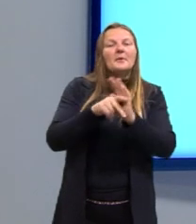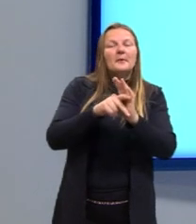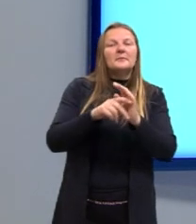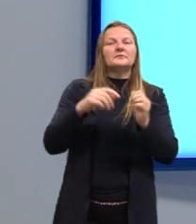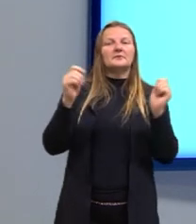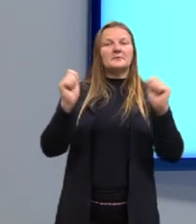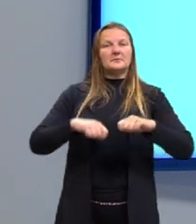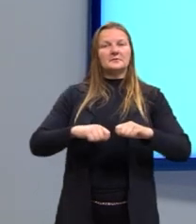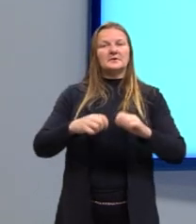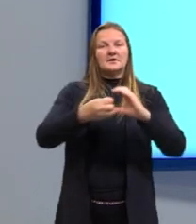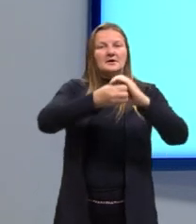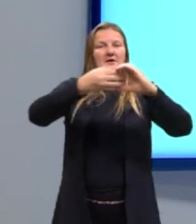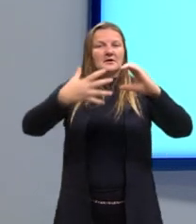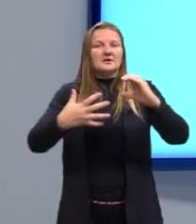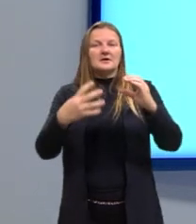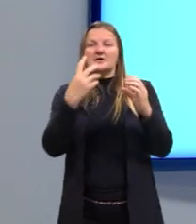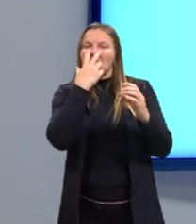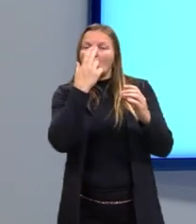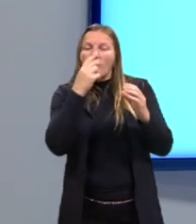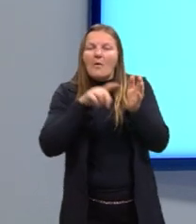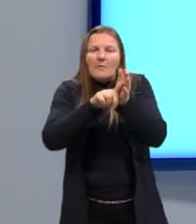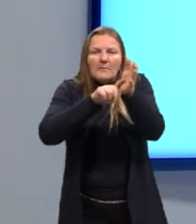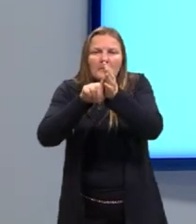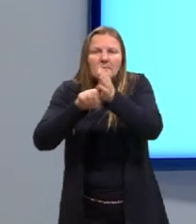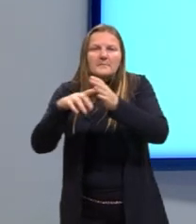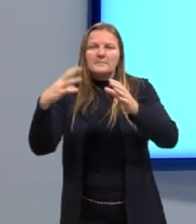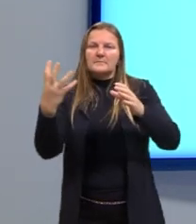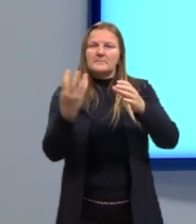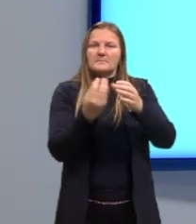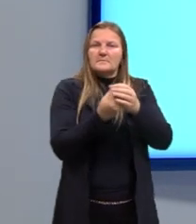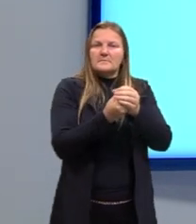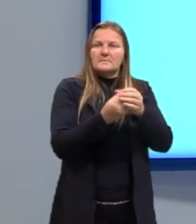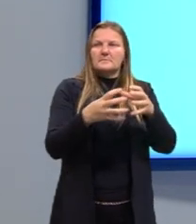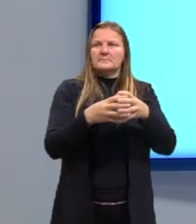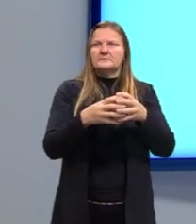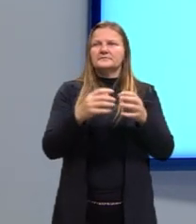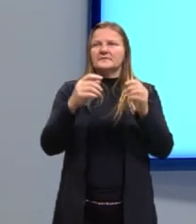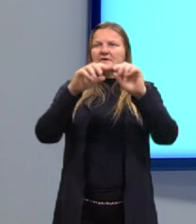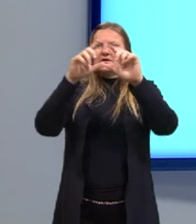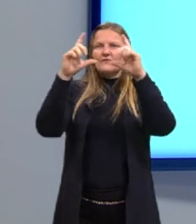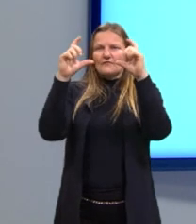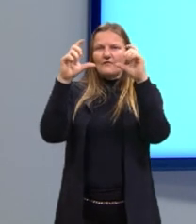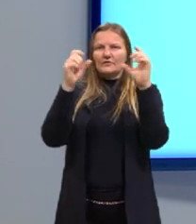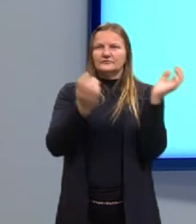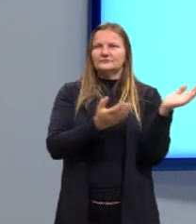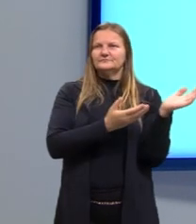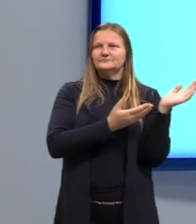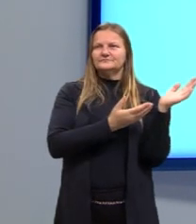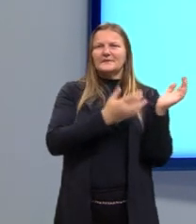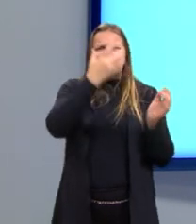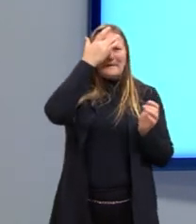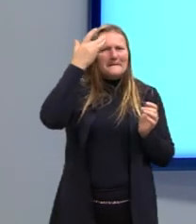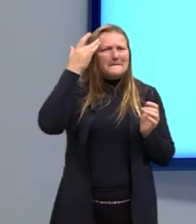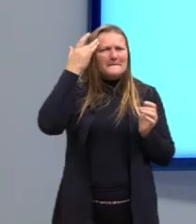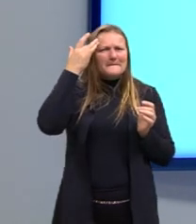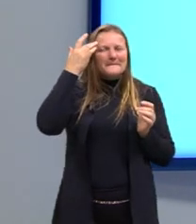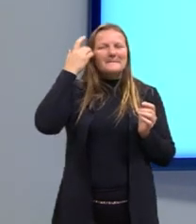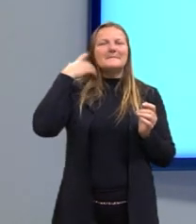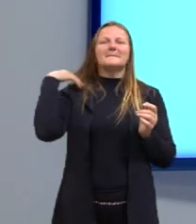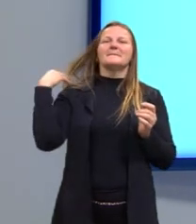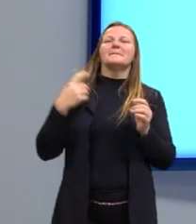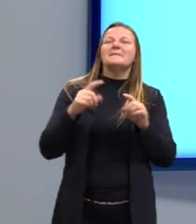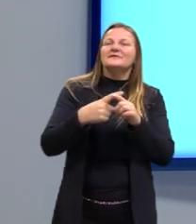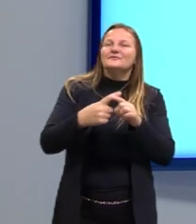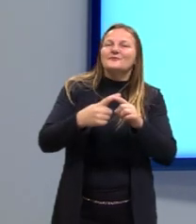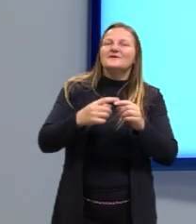possuam as características que a gente quer pesquisar. Aqui na imagem, nós teríamos ali, né, as pessoinhas. E aí nós temos